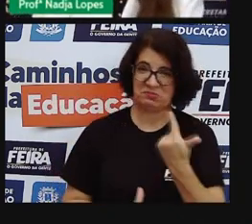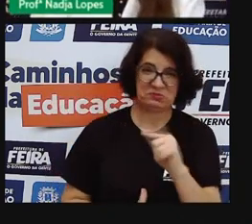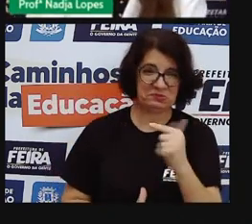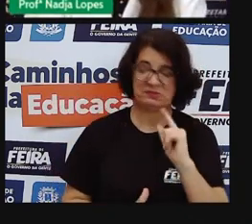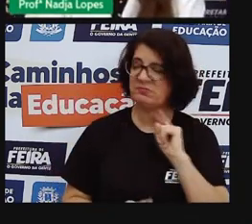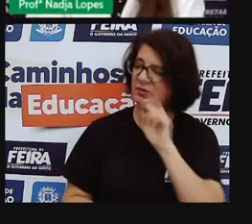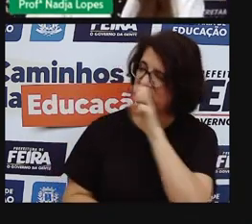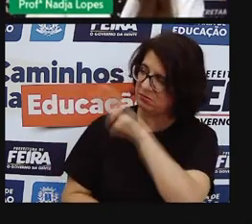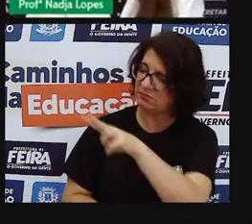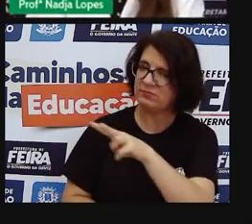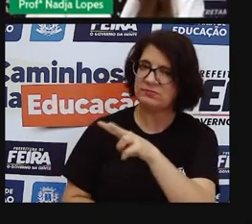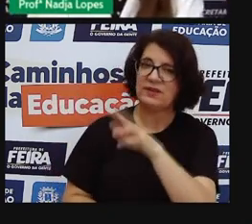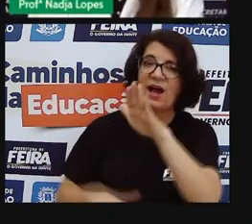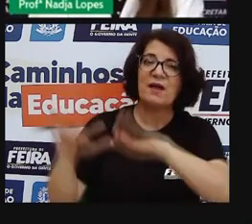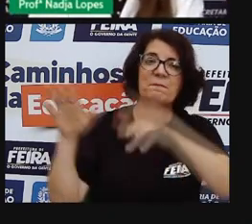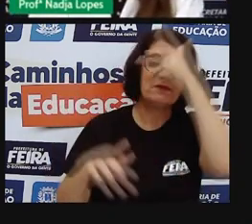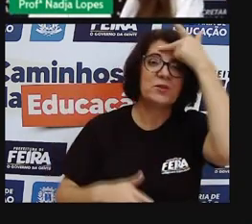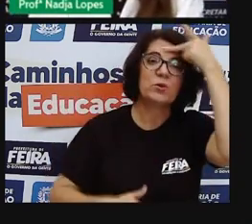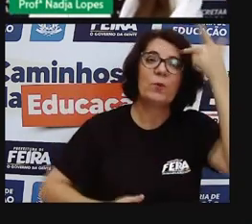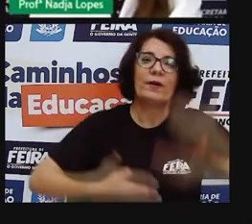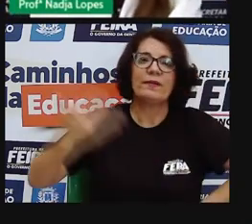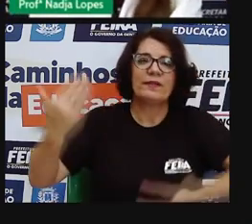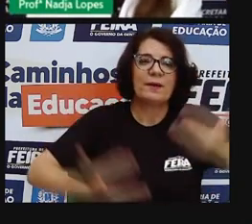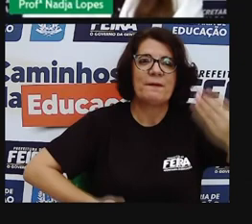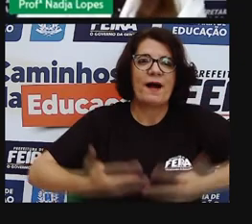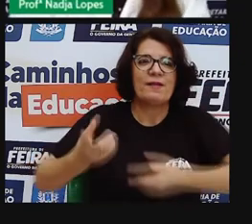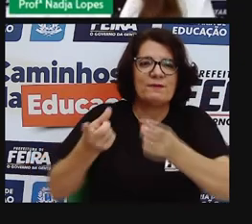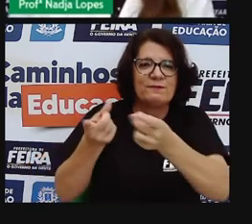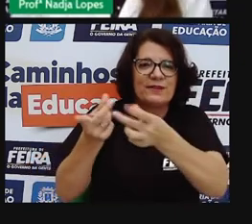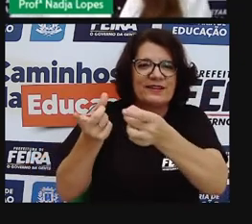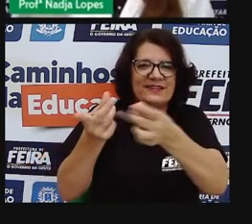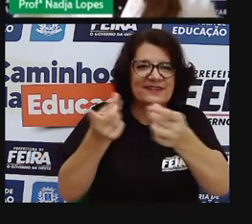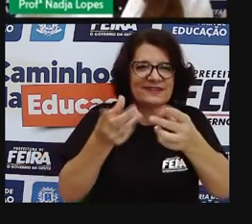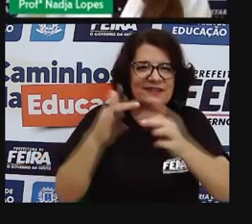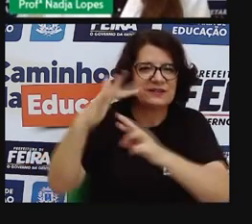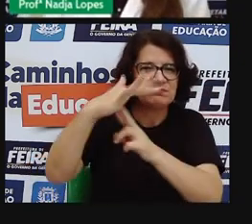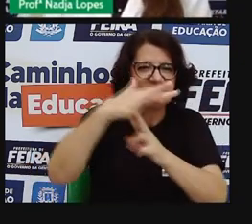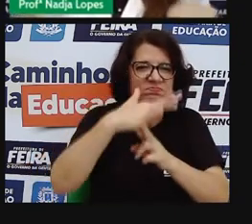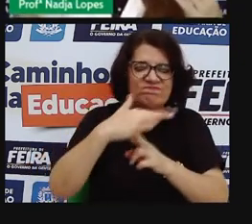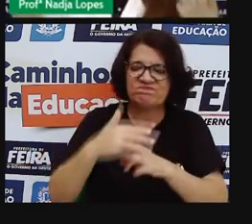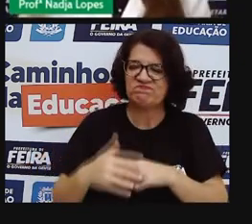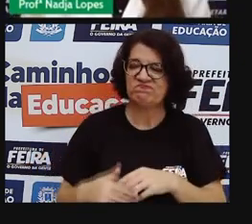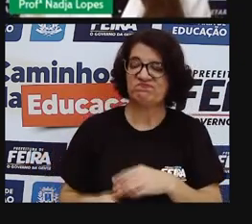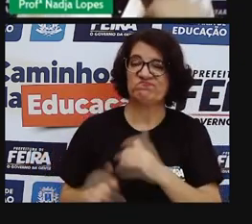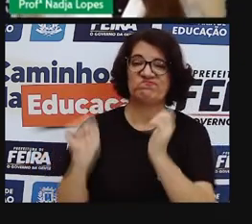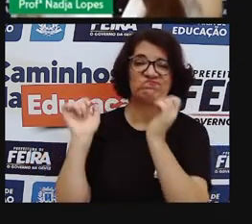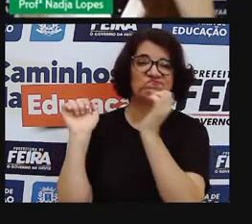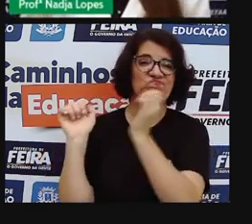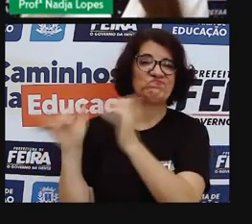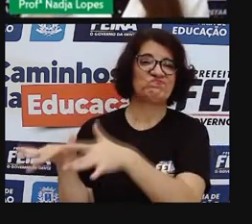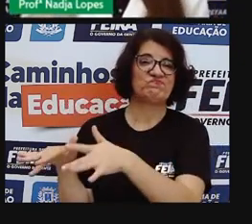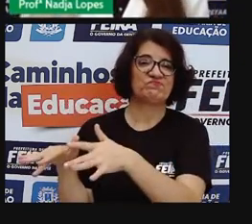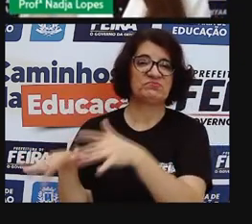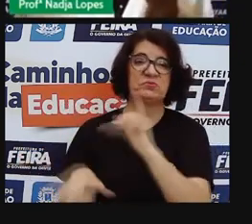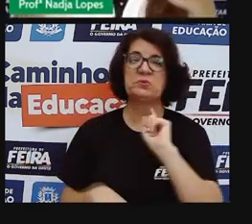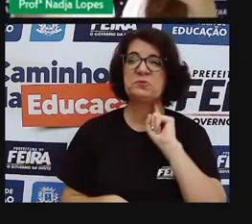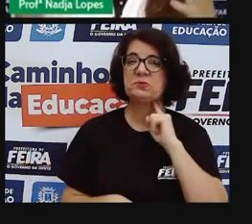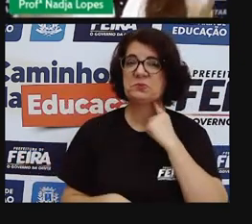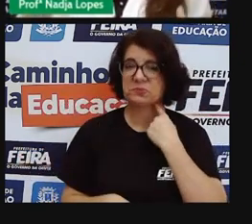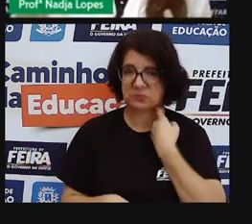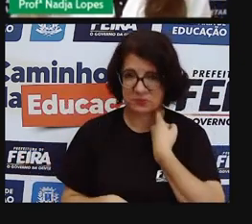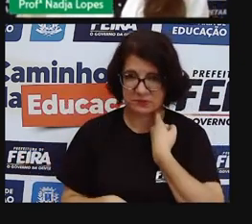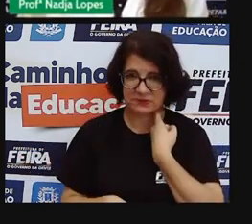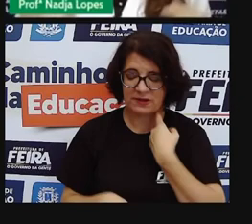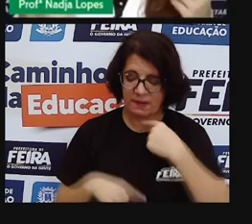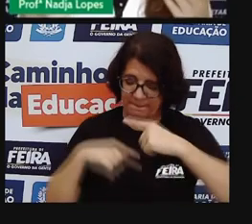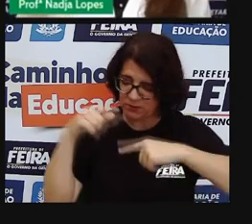organização no seu local de trabalho, mas a gente sabe, vocês sabem, que tem muito comerciante, muitos comerciantes, eu já vi muito, pegar aquele